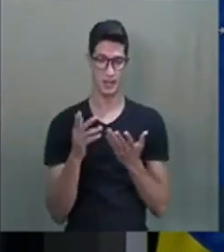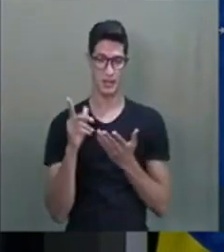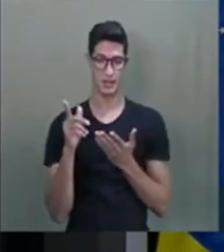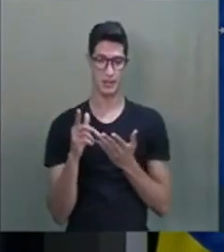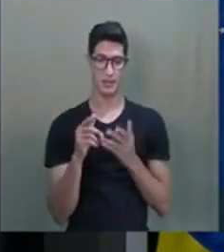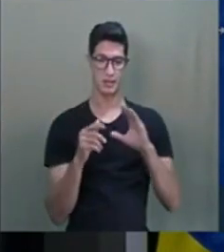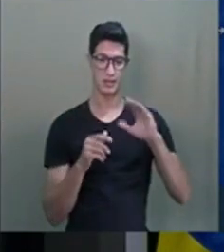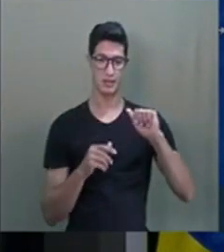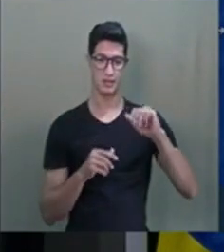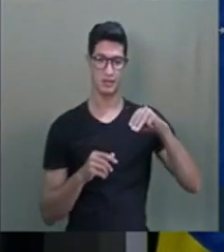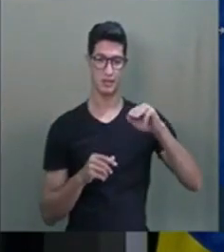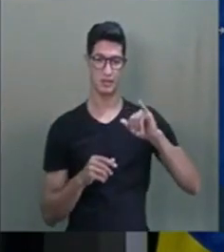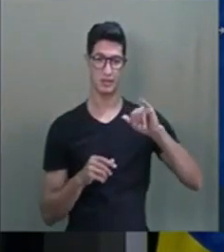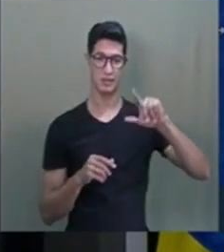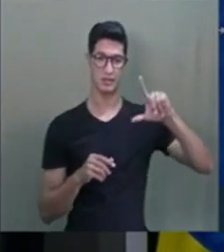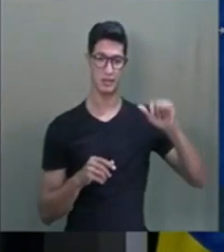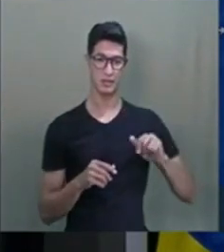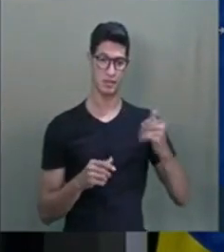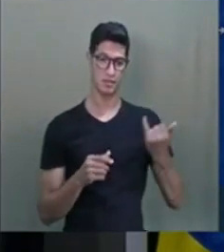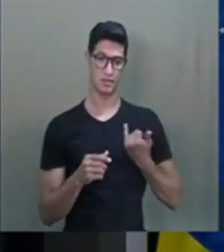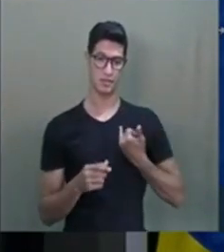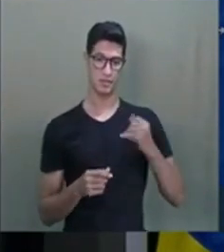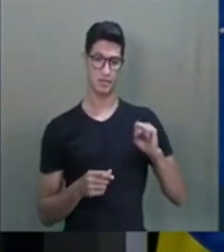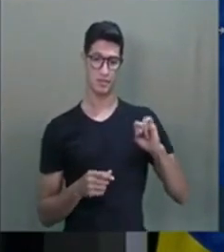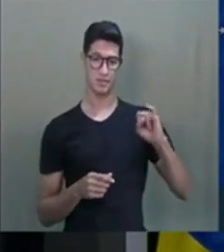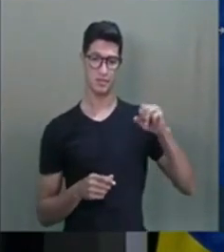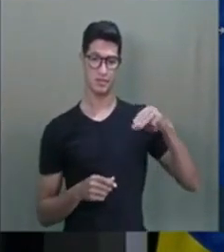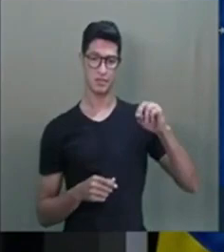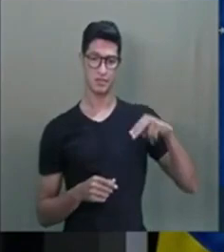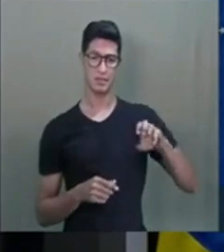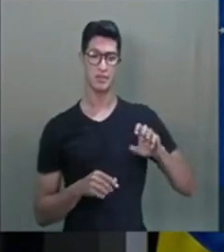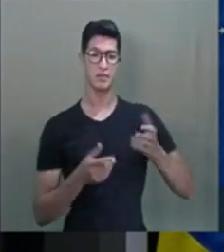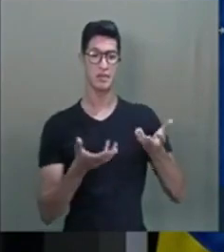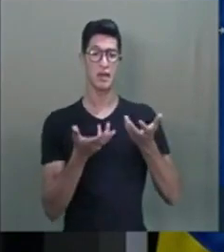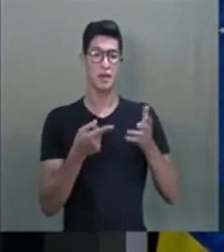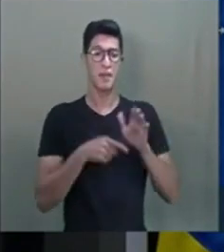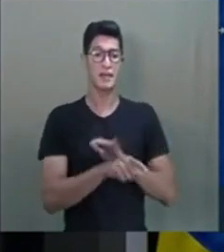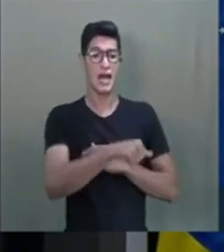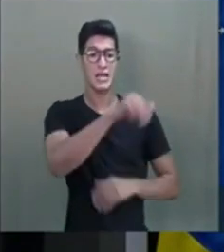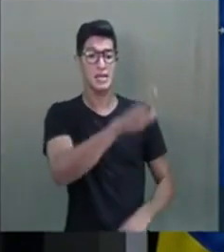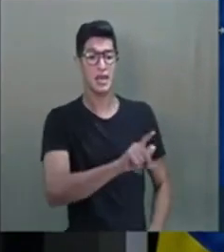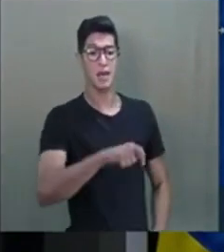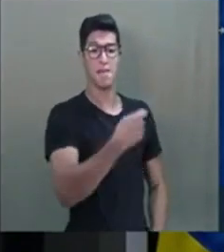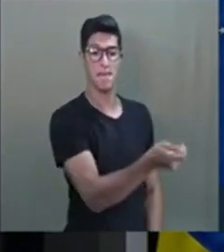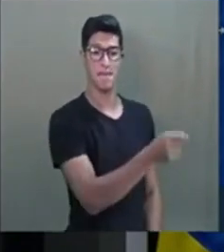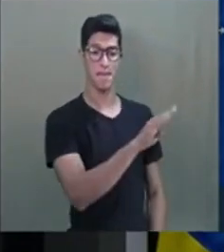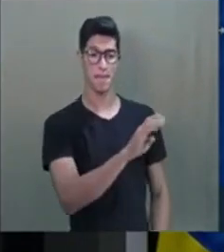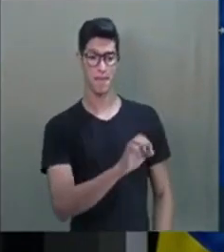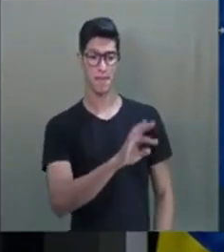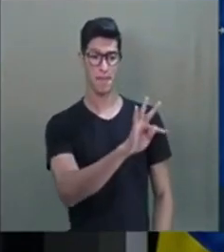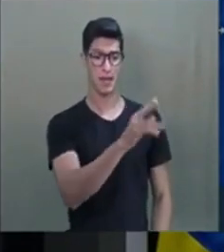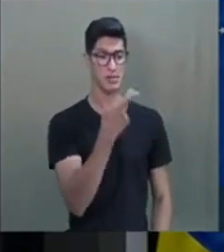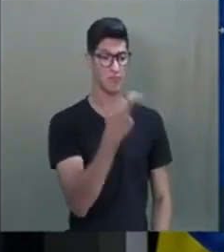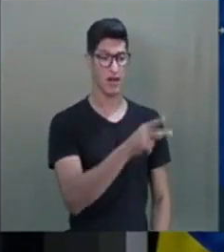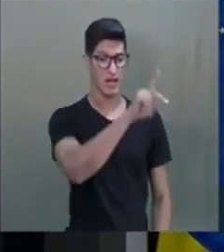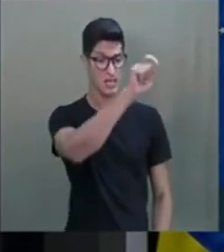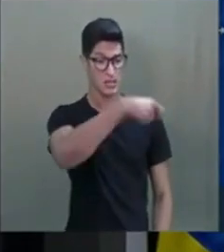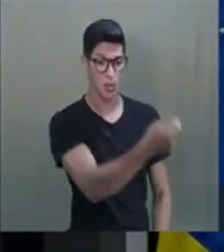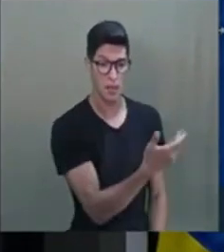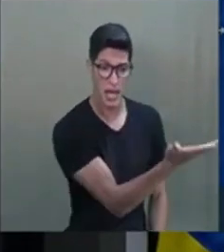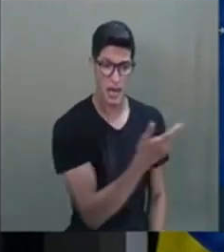a Camila Sobral, na época, falou, Simone, eu quero perguntar quem é Bert Hellinger, que ele fale a biografia dele.